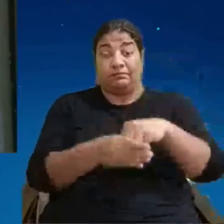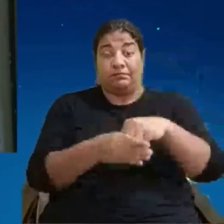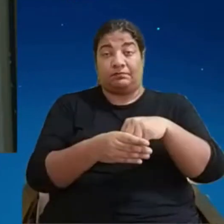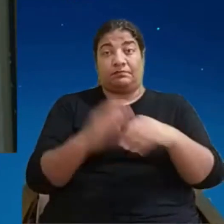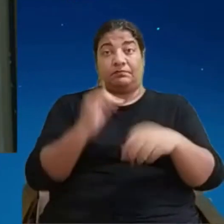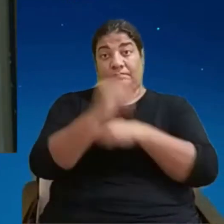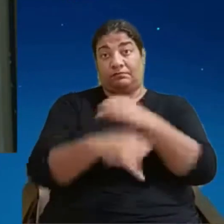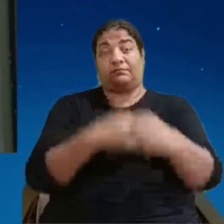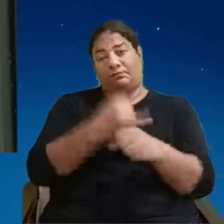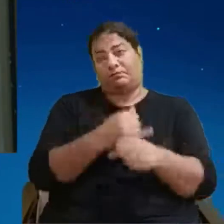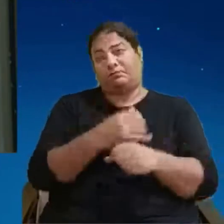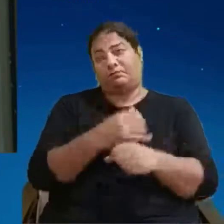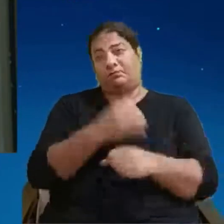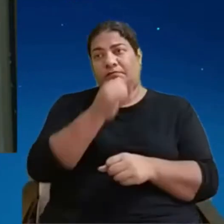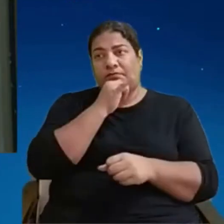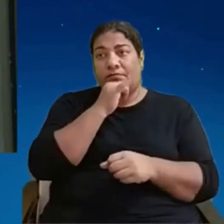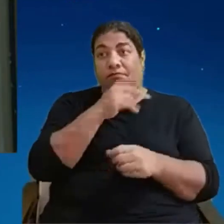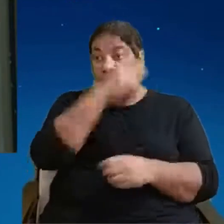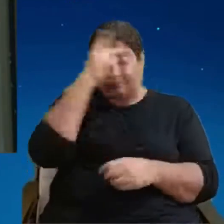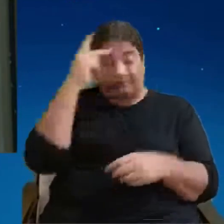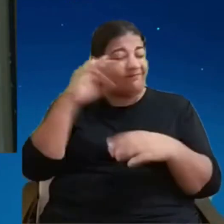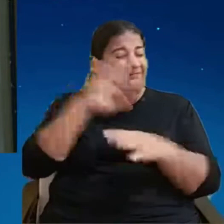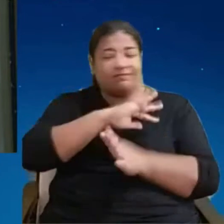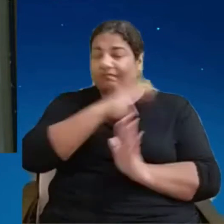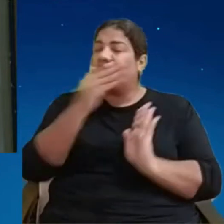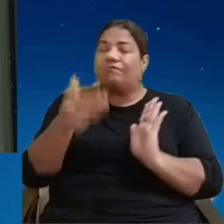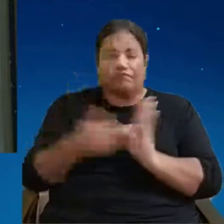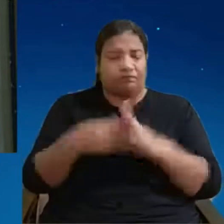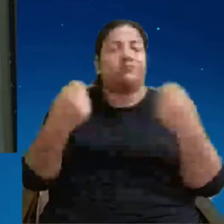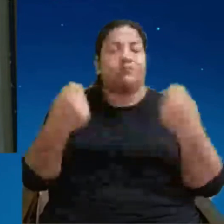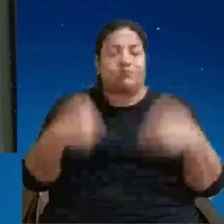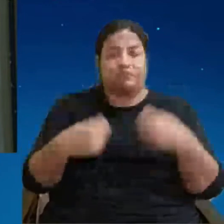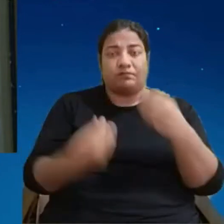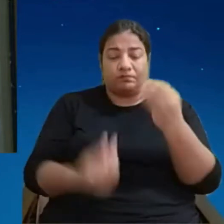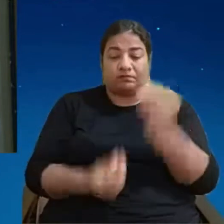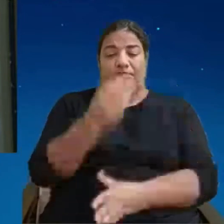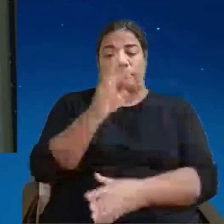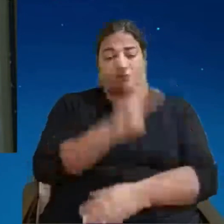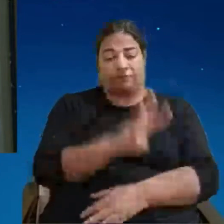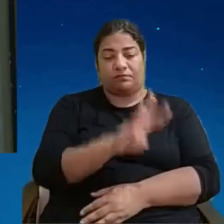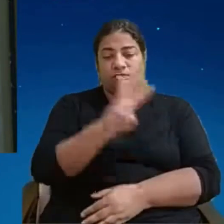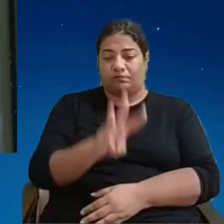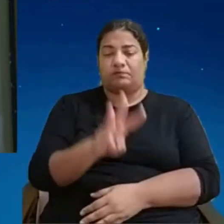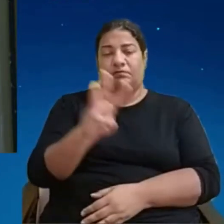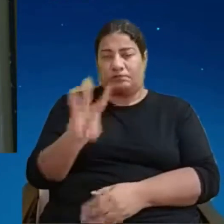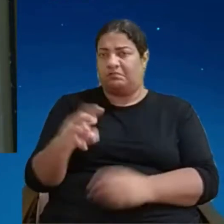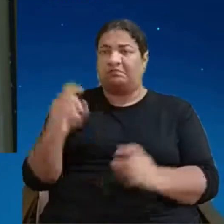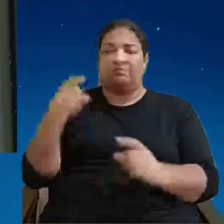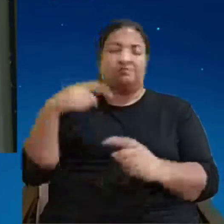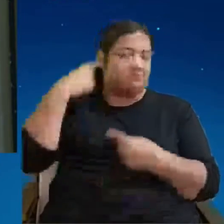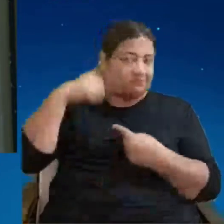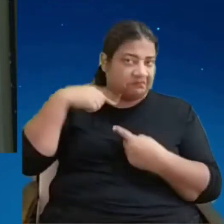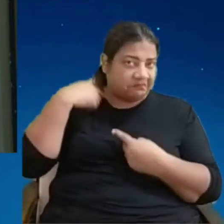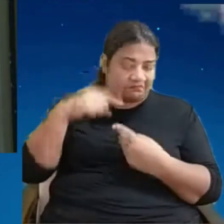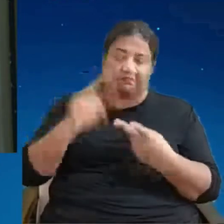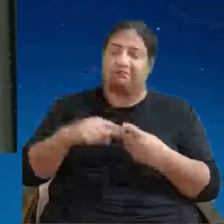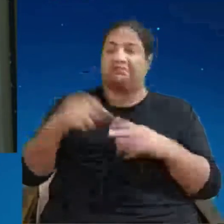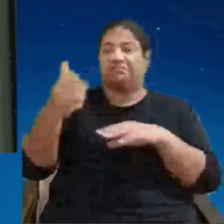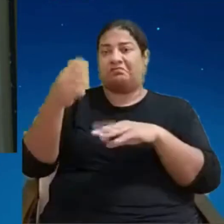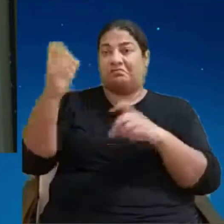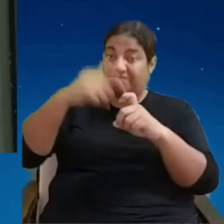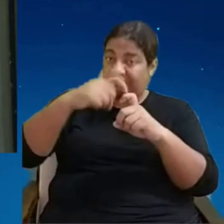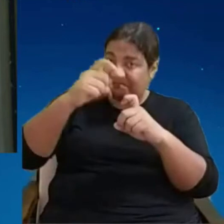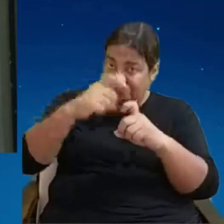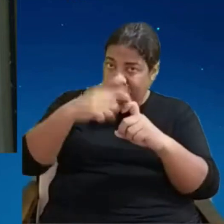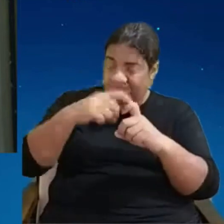que ter um site não tem como não ter um site um advogado tem que ter um site um médico tem que ter um site o cara que montou uma loja de bolo tem que ter um